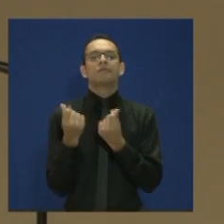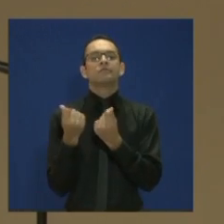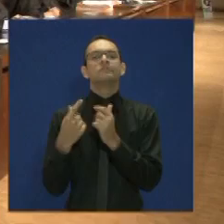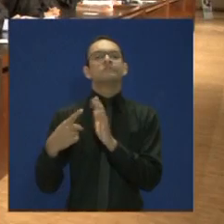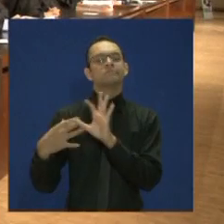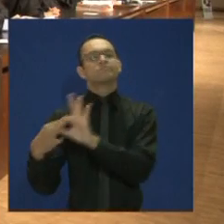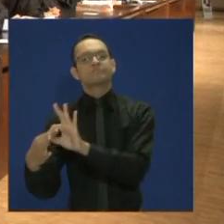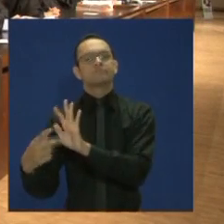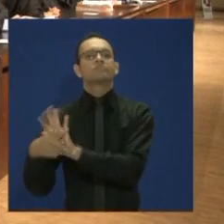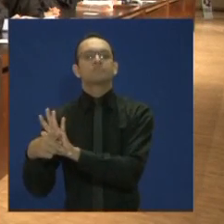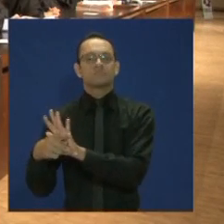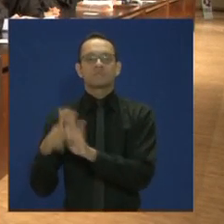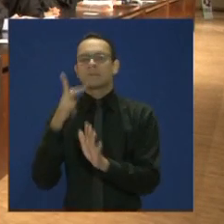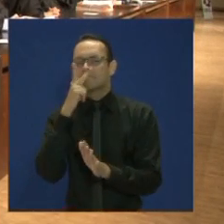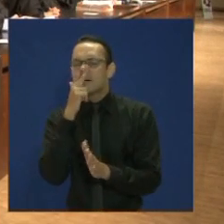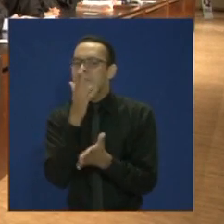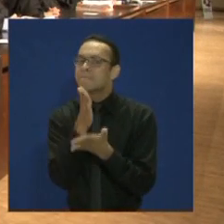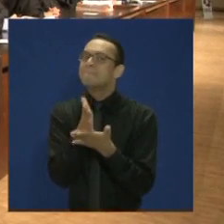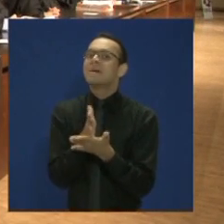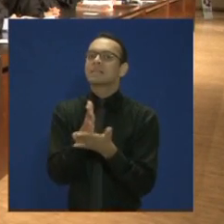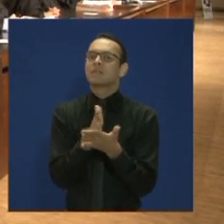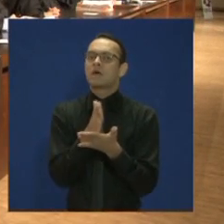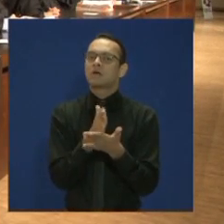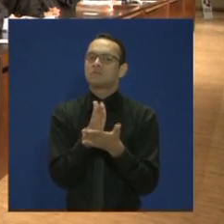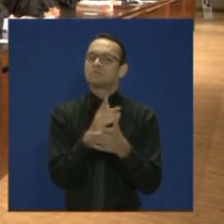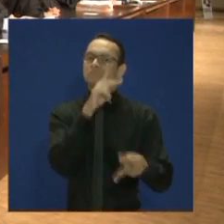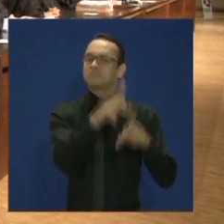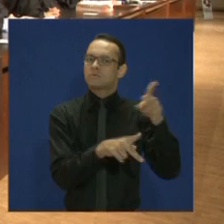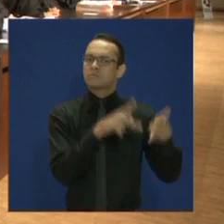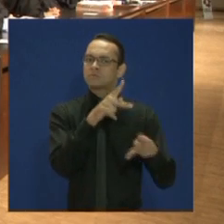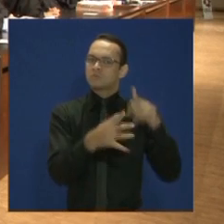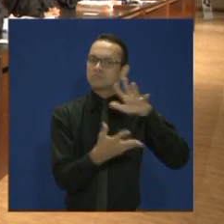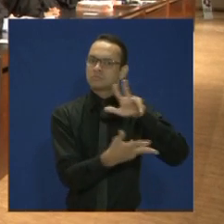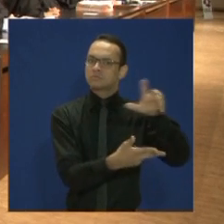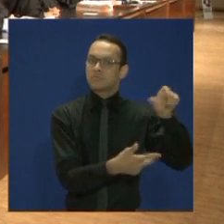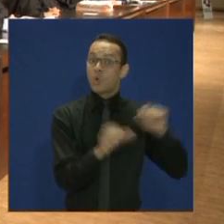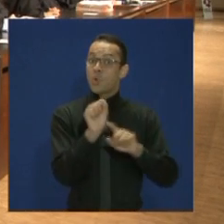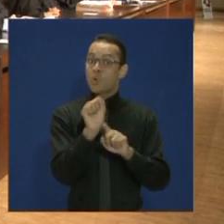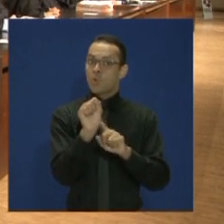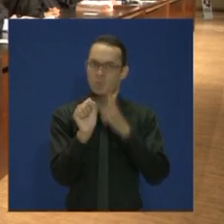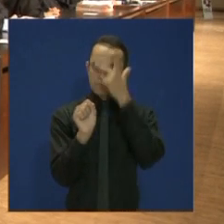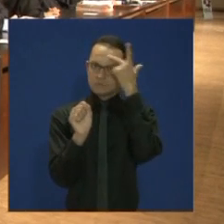a metade da população mundial, oito pessoas.